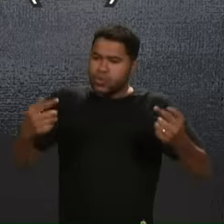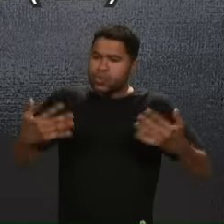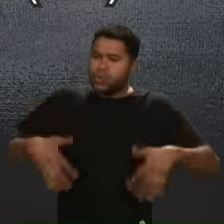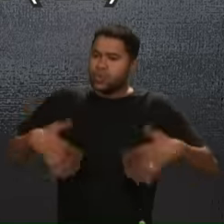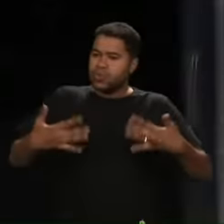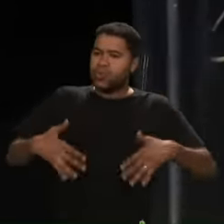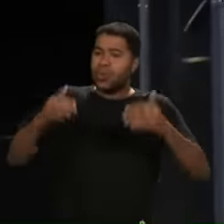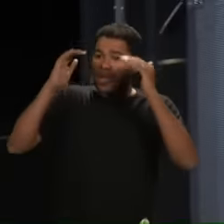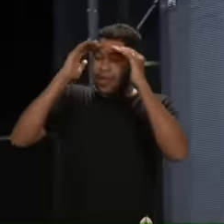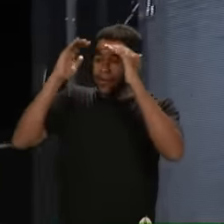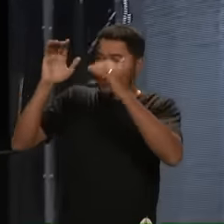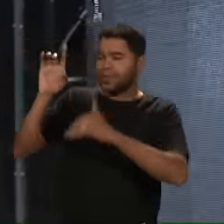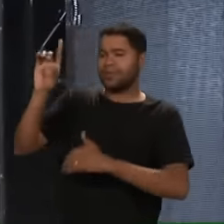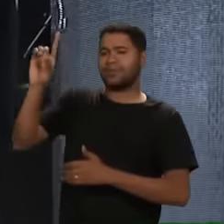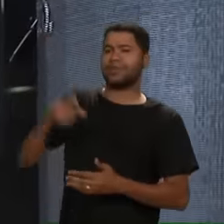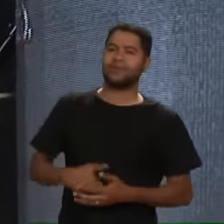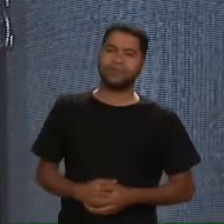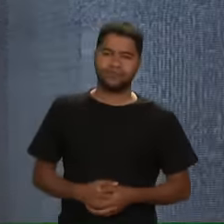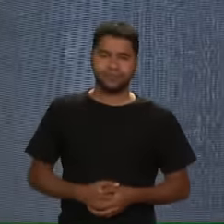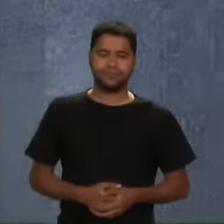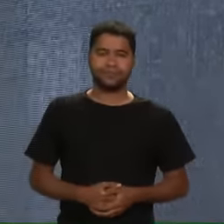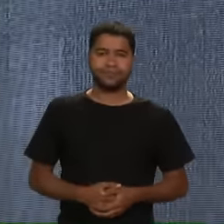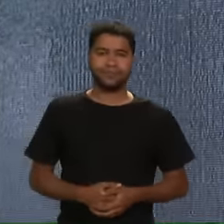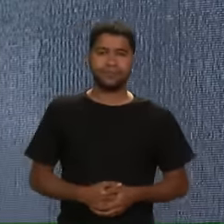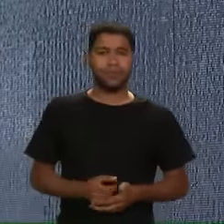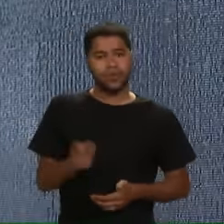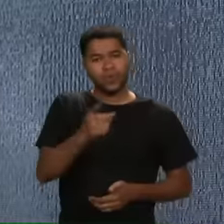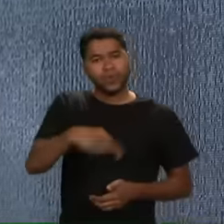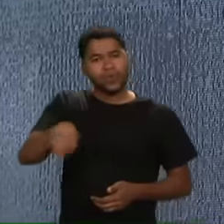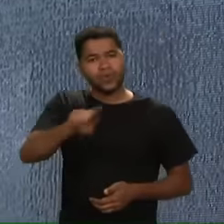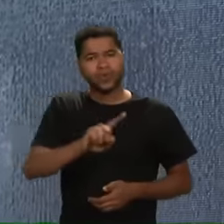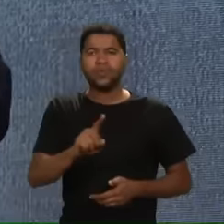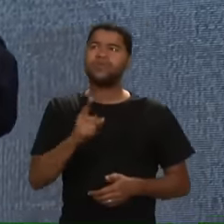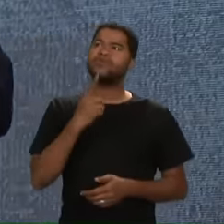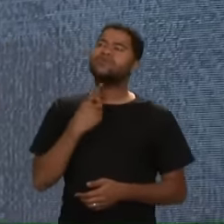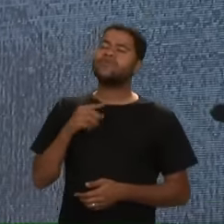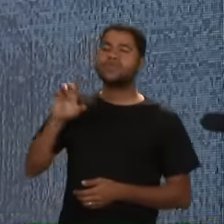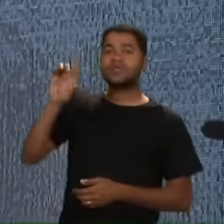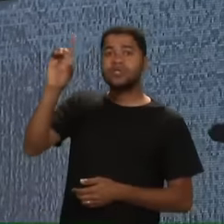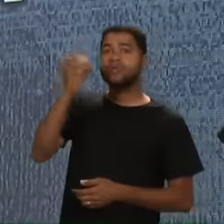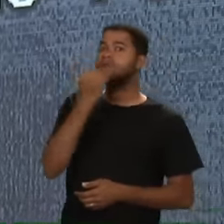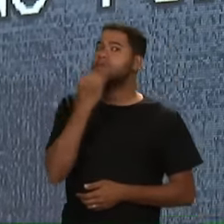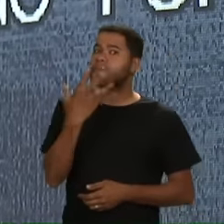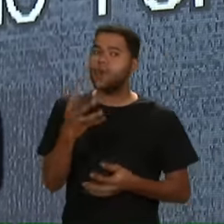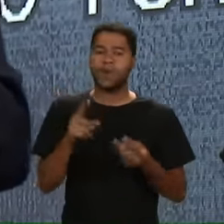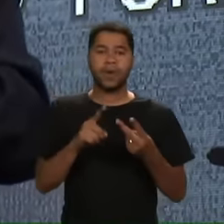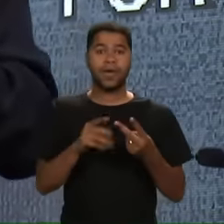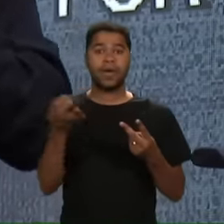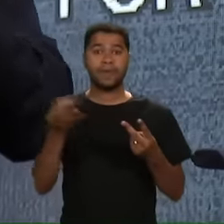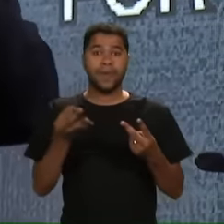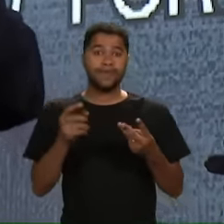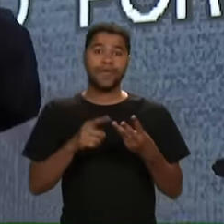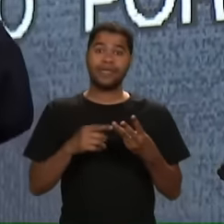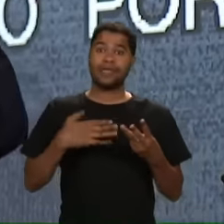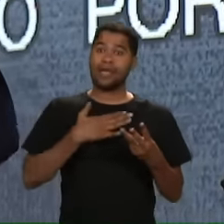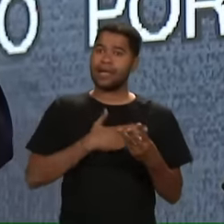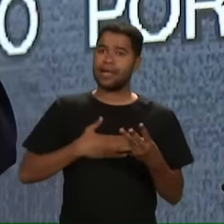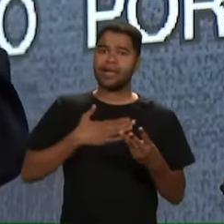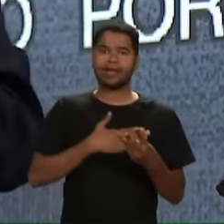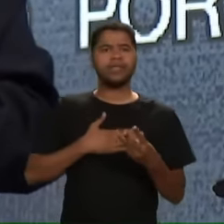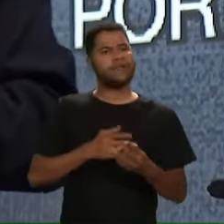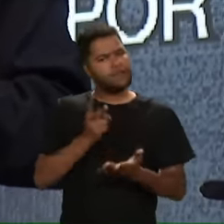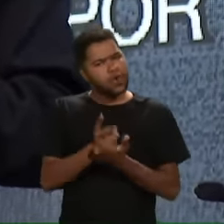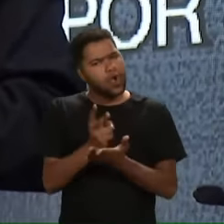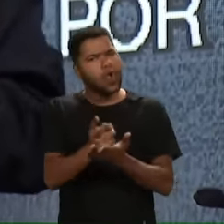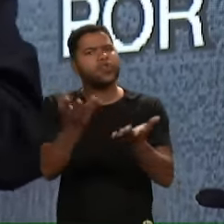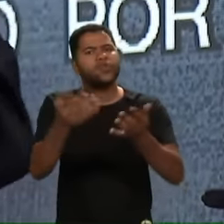fazer A vontade De Deus Quando você Está fazendo A vontade Dele Que é boa Perfeita E agradável Solte o cabo Da